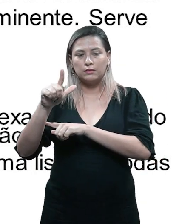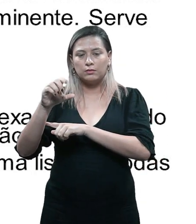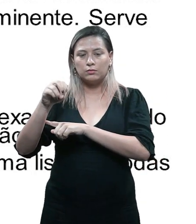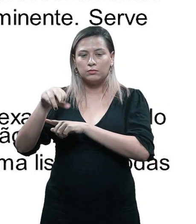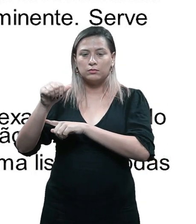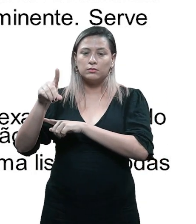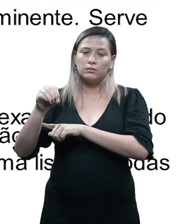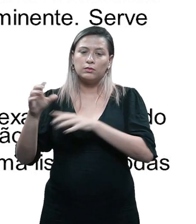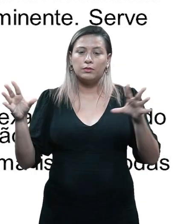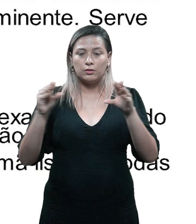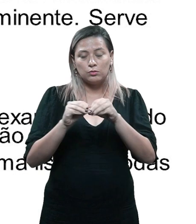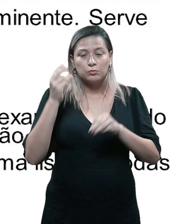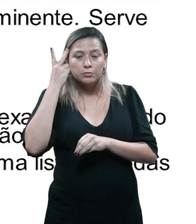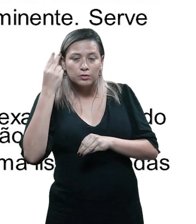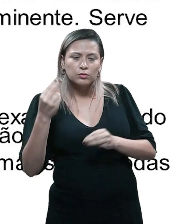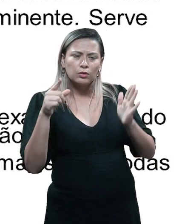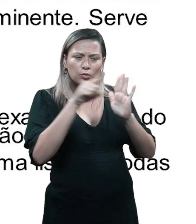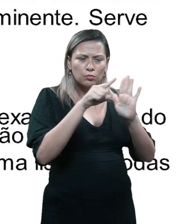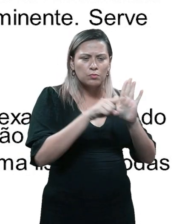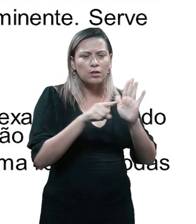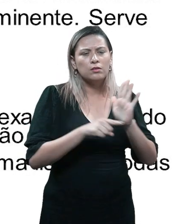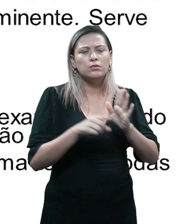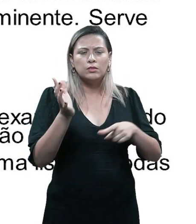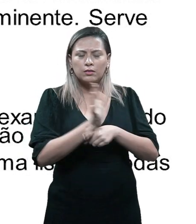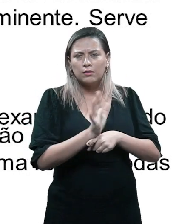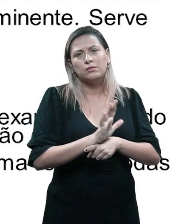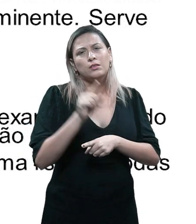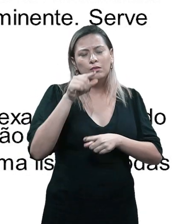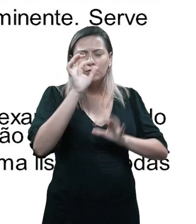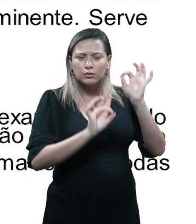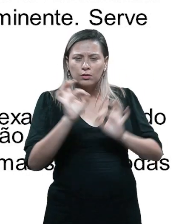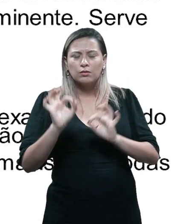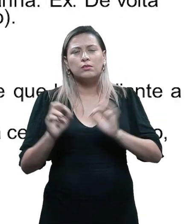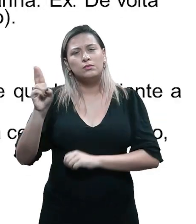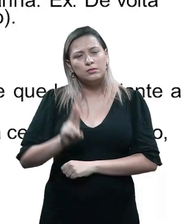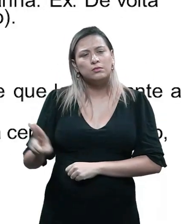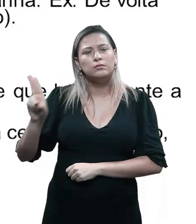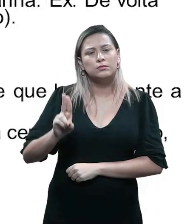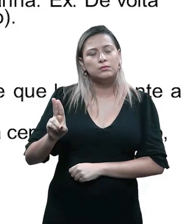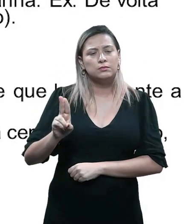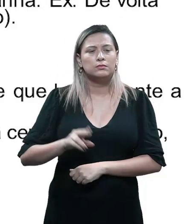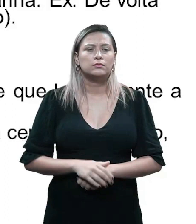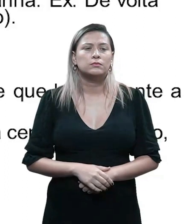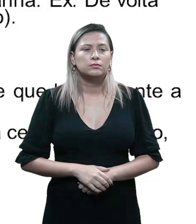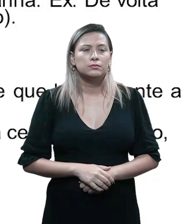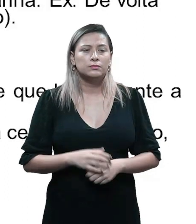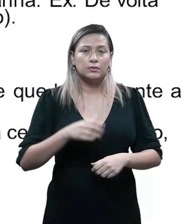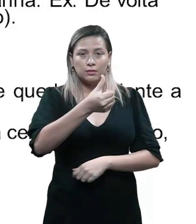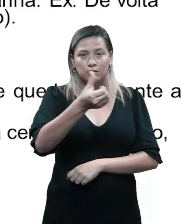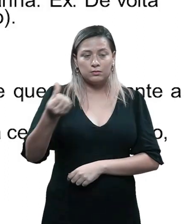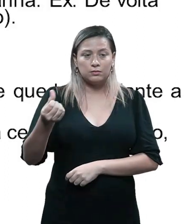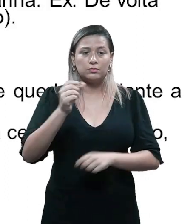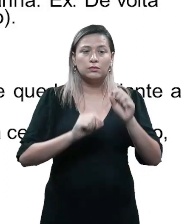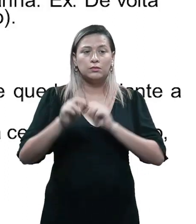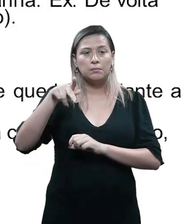uma história com uma lista de todas as cenas que você planeja usar. A décima sexta ferramenta é a